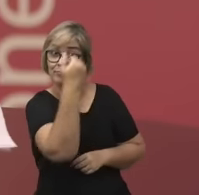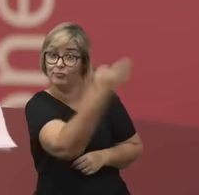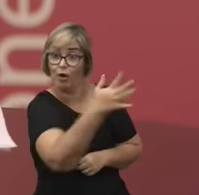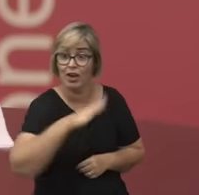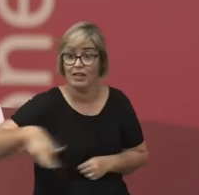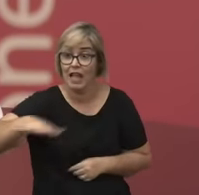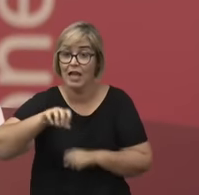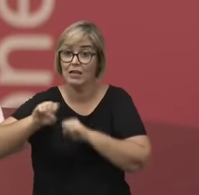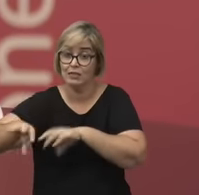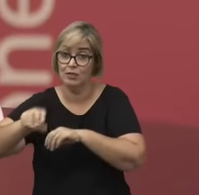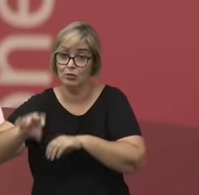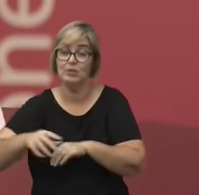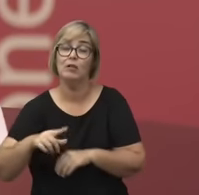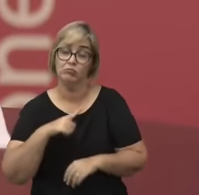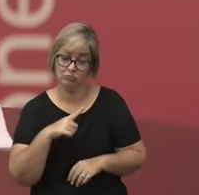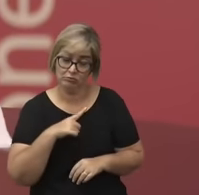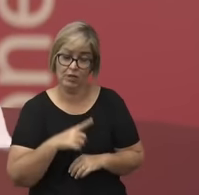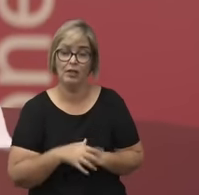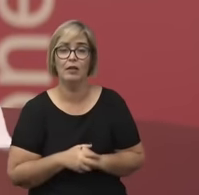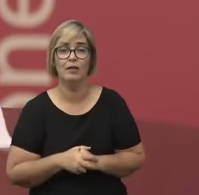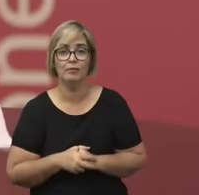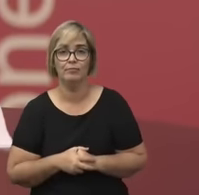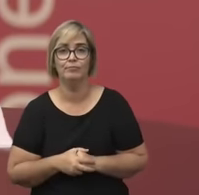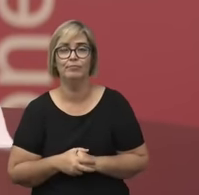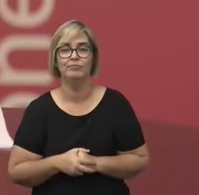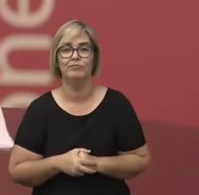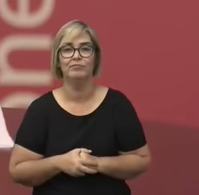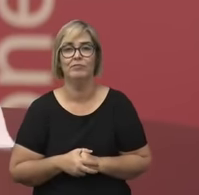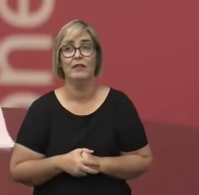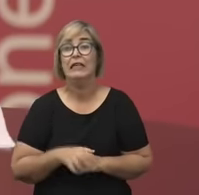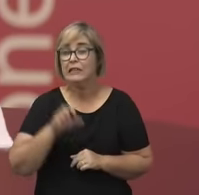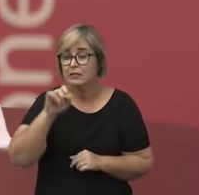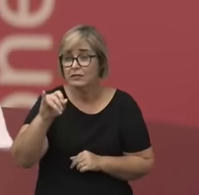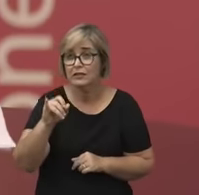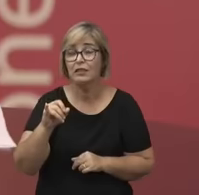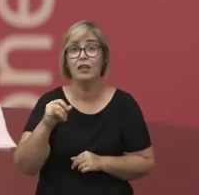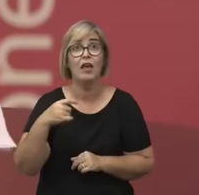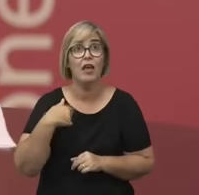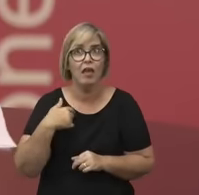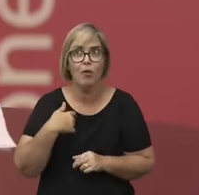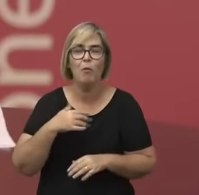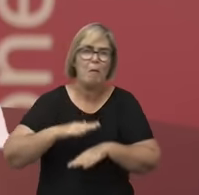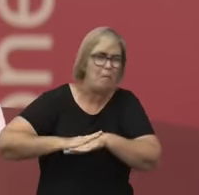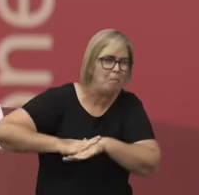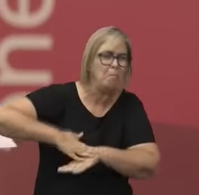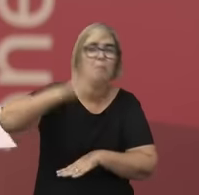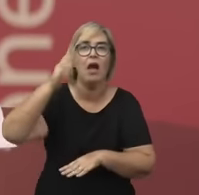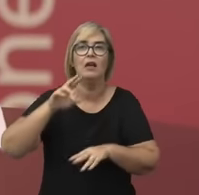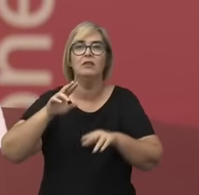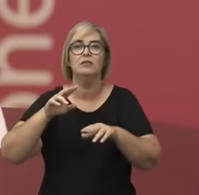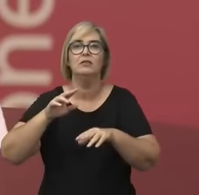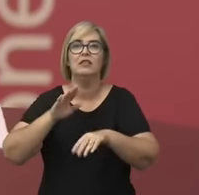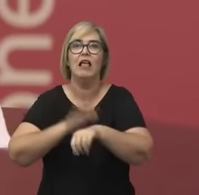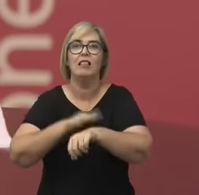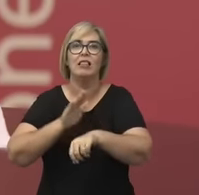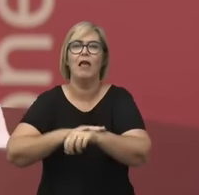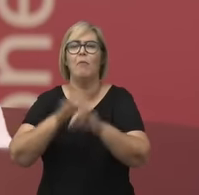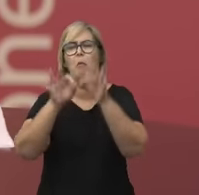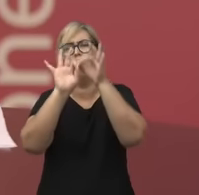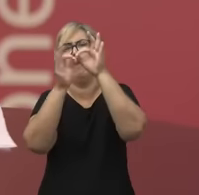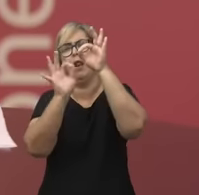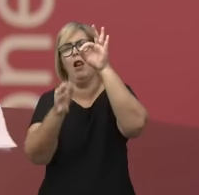escolar, seja ele em qual nível for, eu ia precisar de uma outra fala, de uma outra visita que é o café.